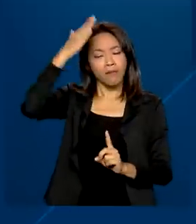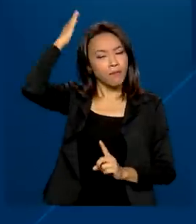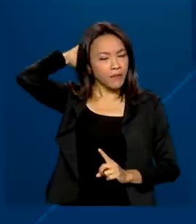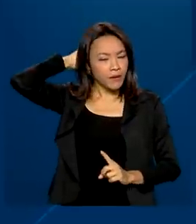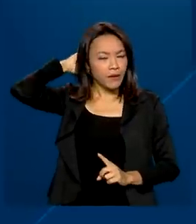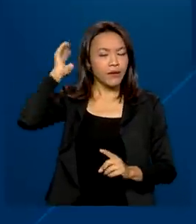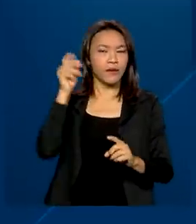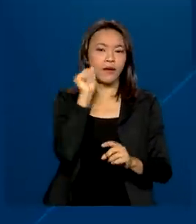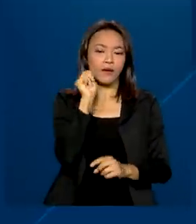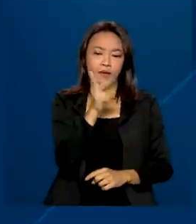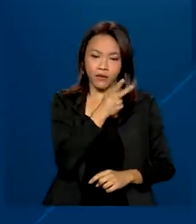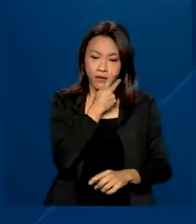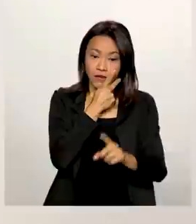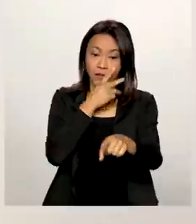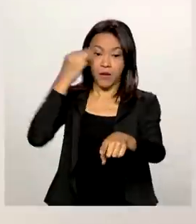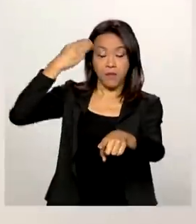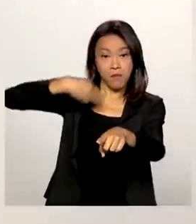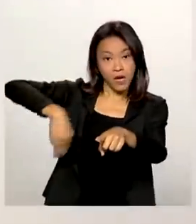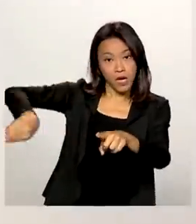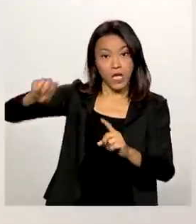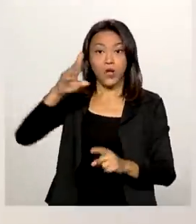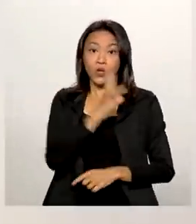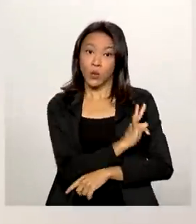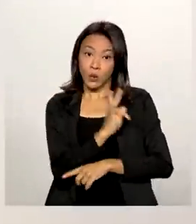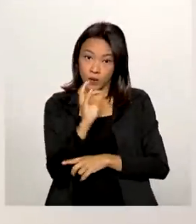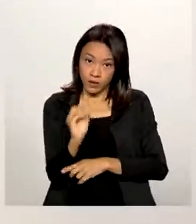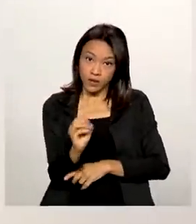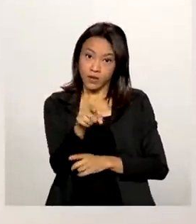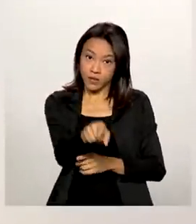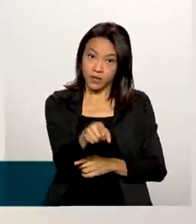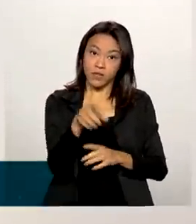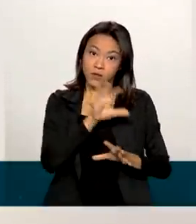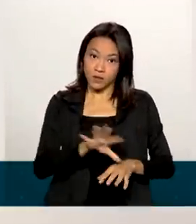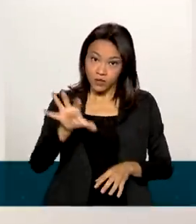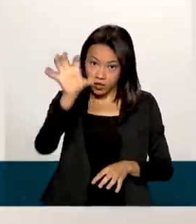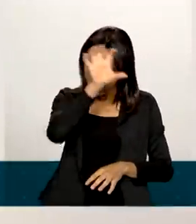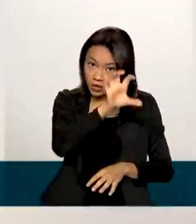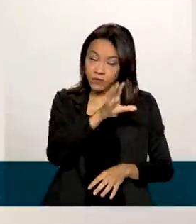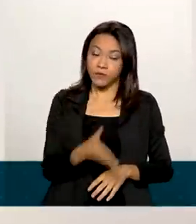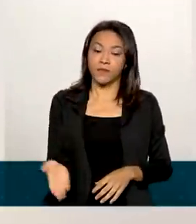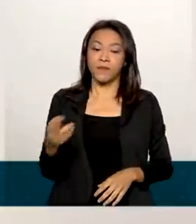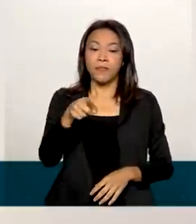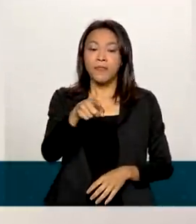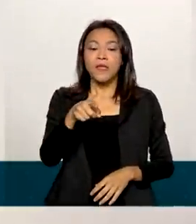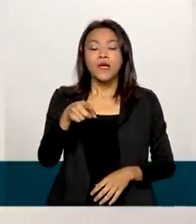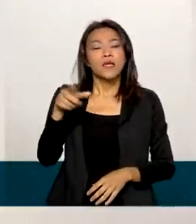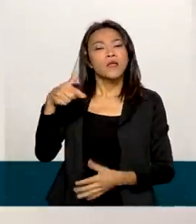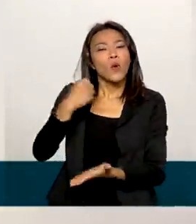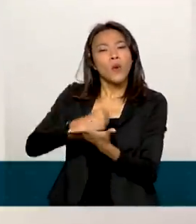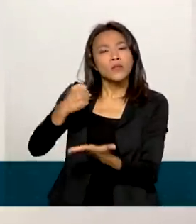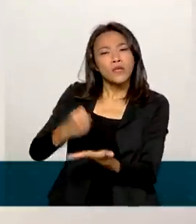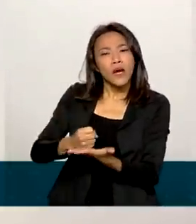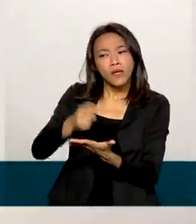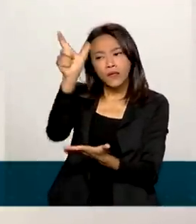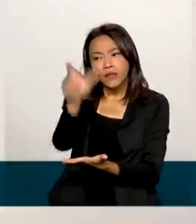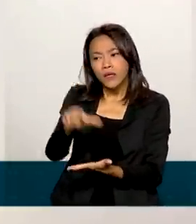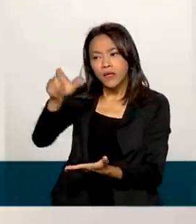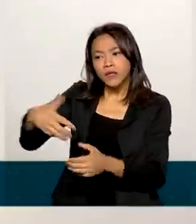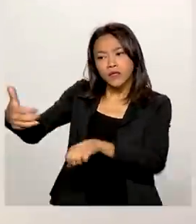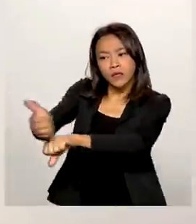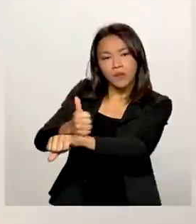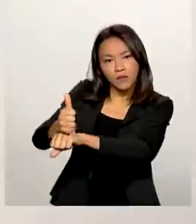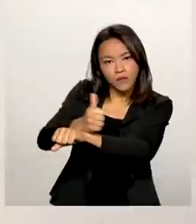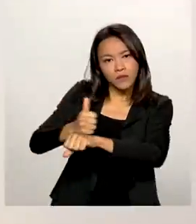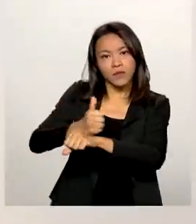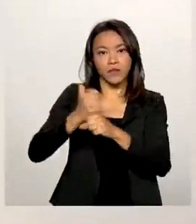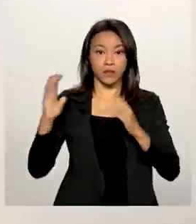Mato Grosso e Maranhão. O ICMBio contrata esses brigadistas no momento anterior ao período